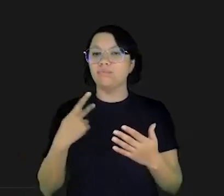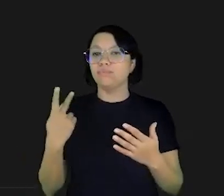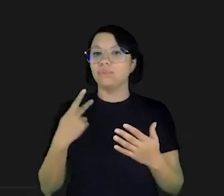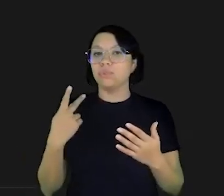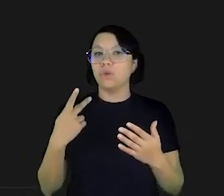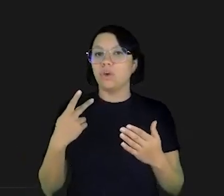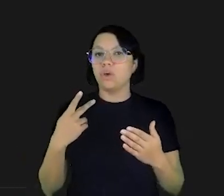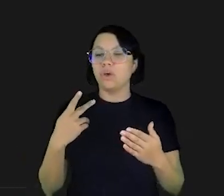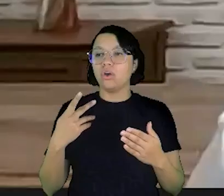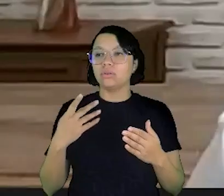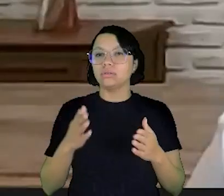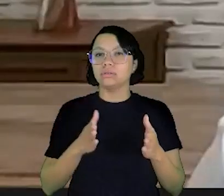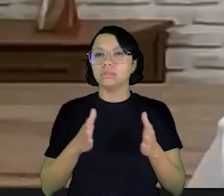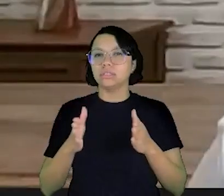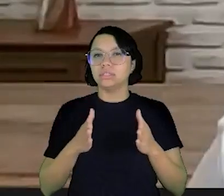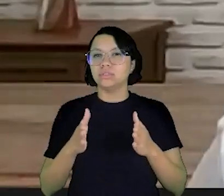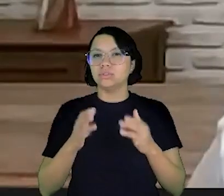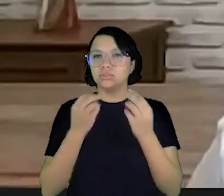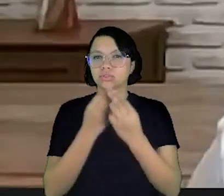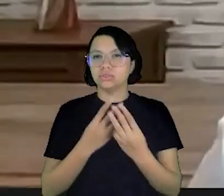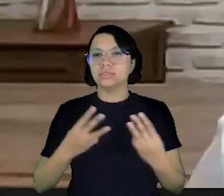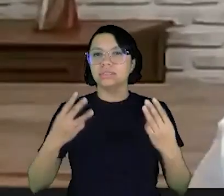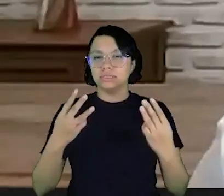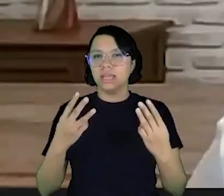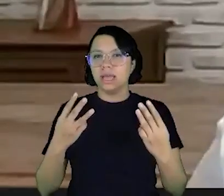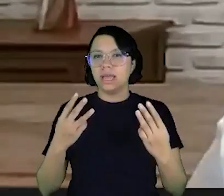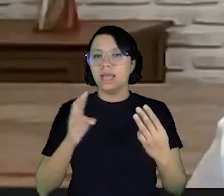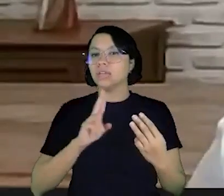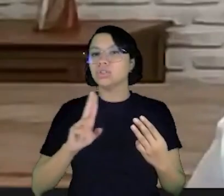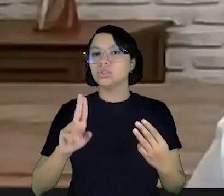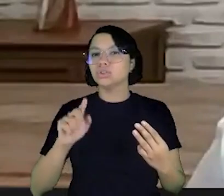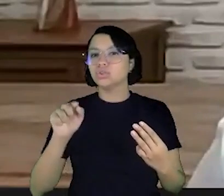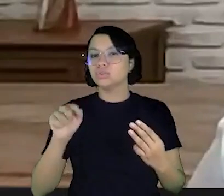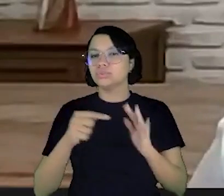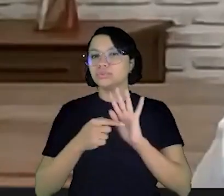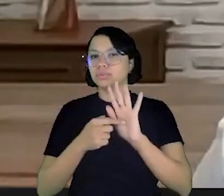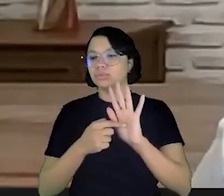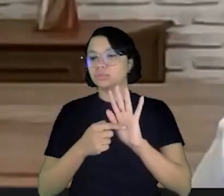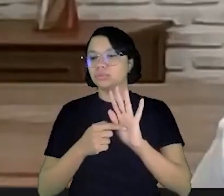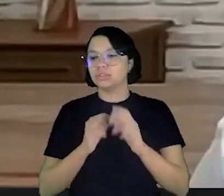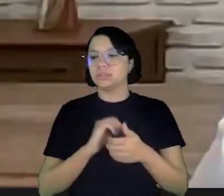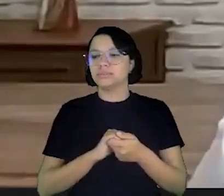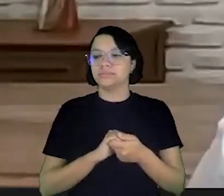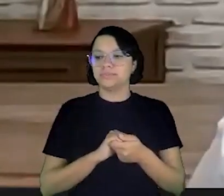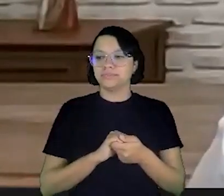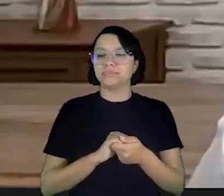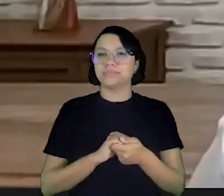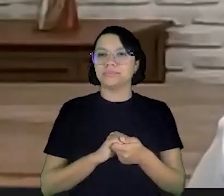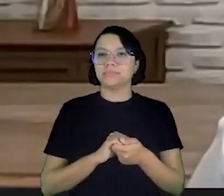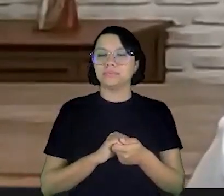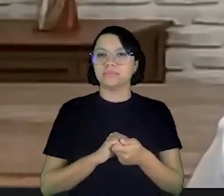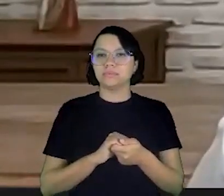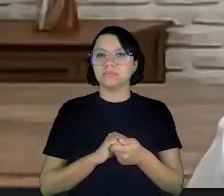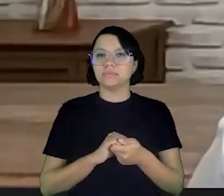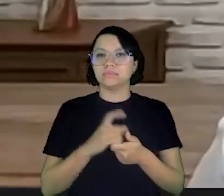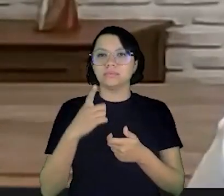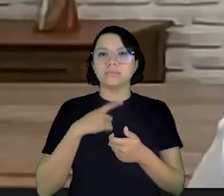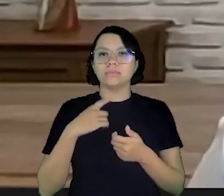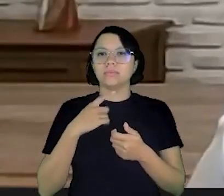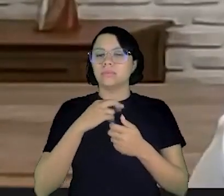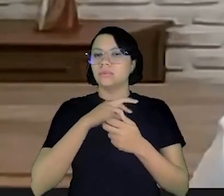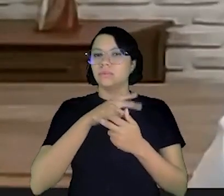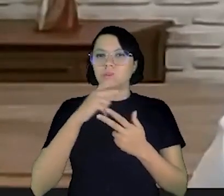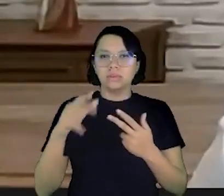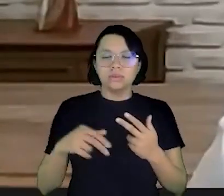nós dentro do nosso site Cidadania Financeira cujo endereço eu mostrei ali para